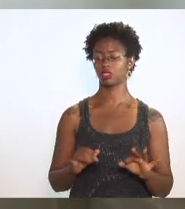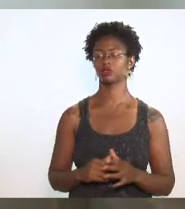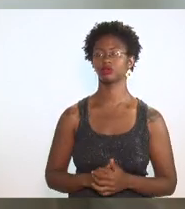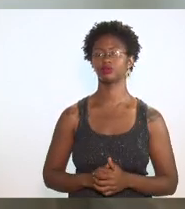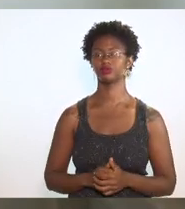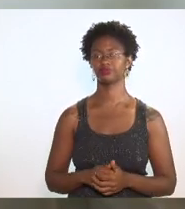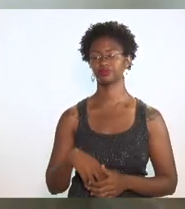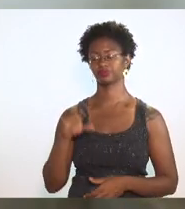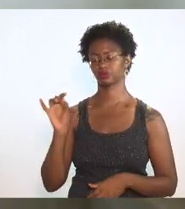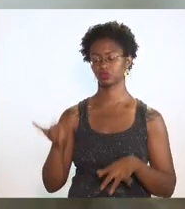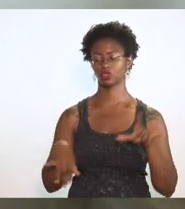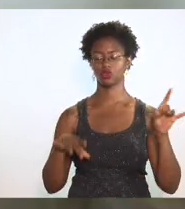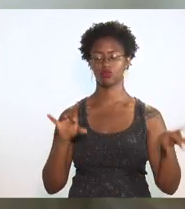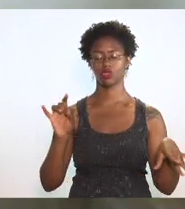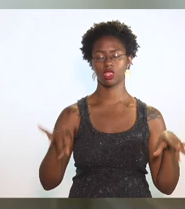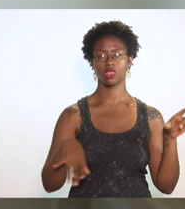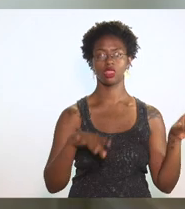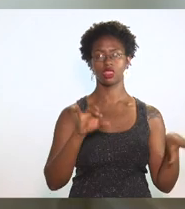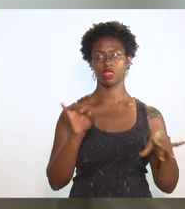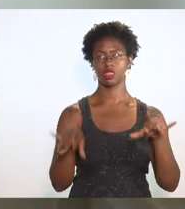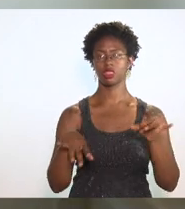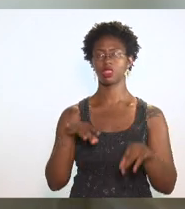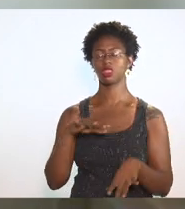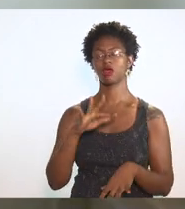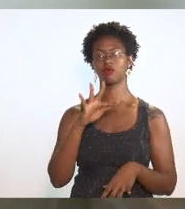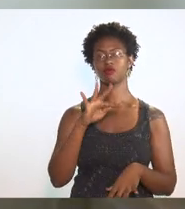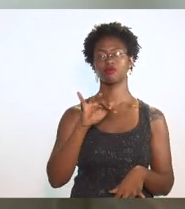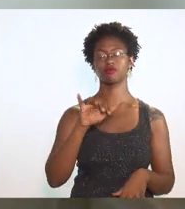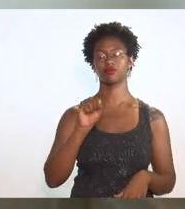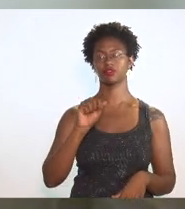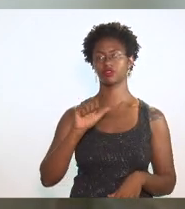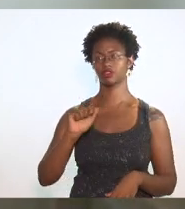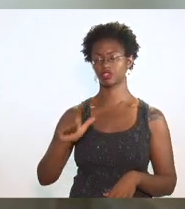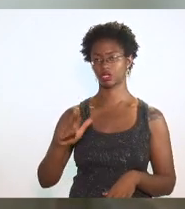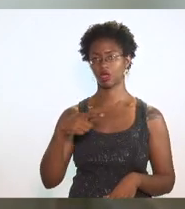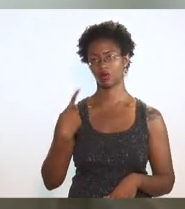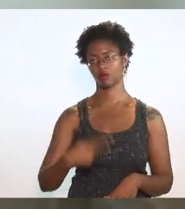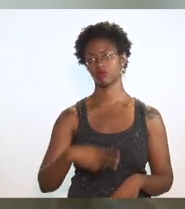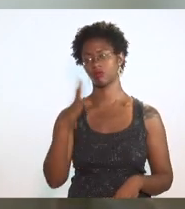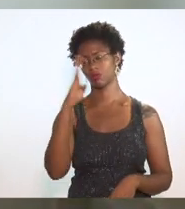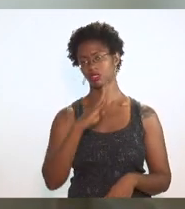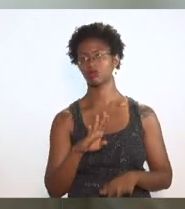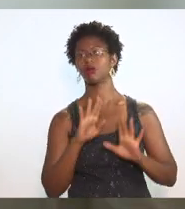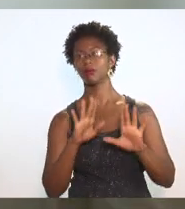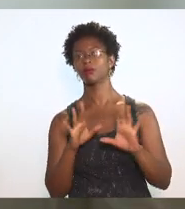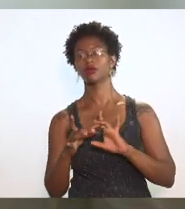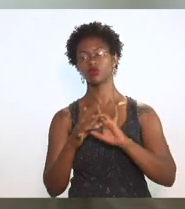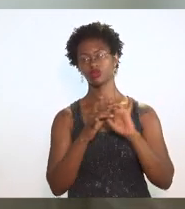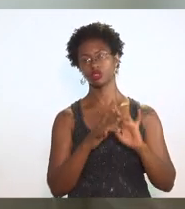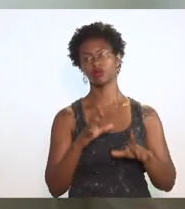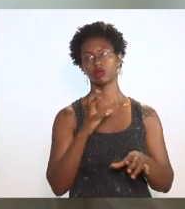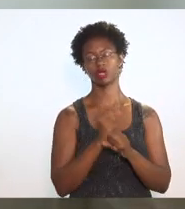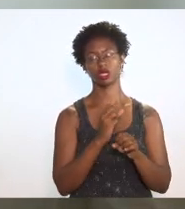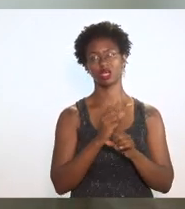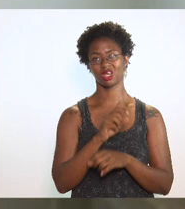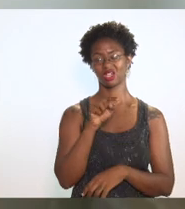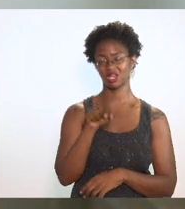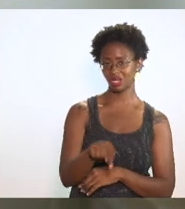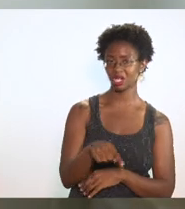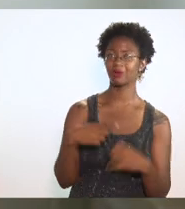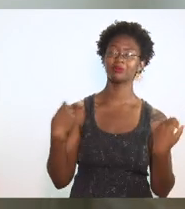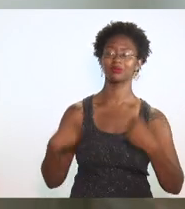evasão fiscal no Brasil. E, a União poder calcular a evasão fiscal no Brasil, vai ser